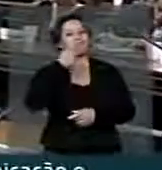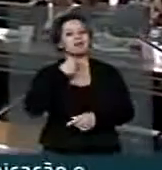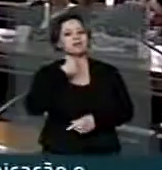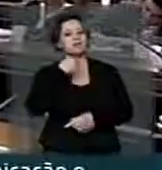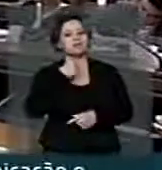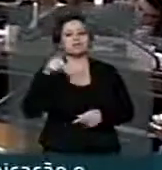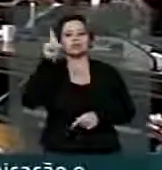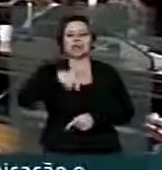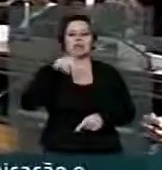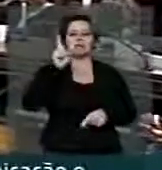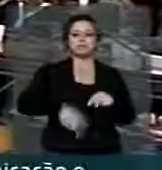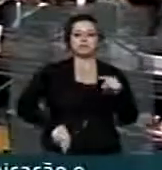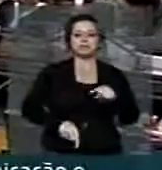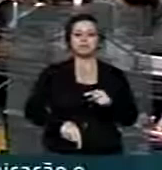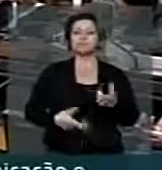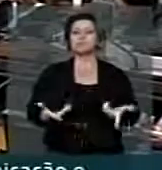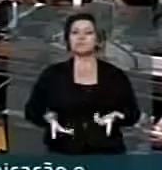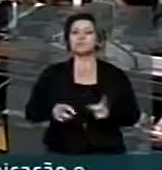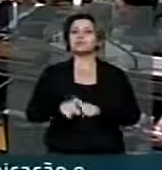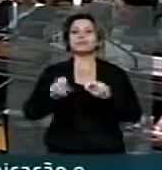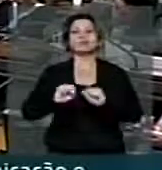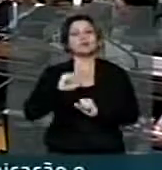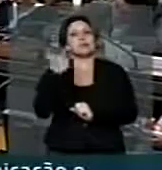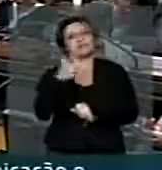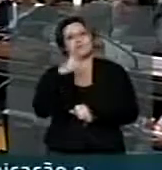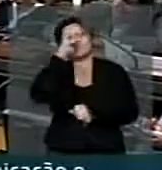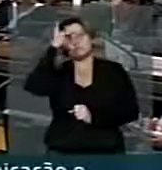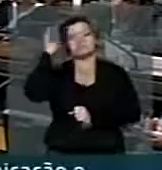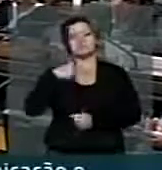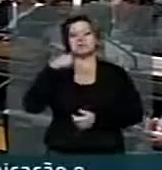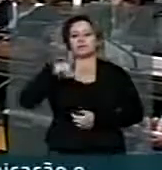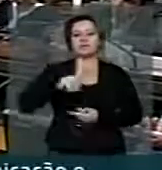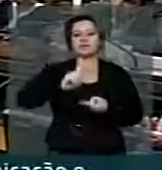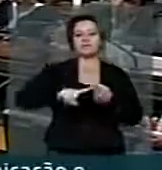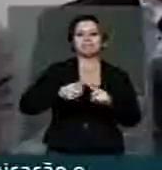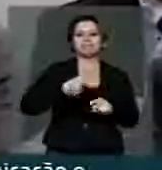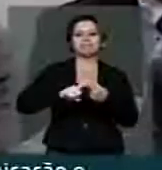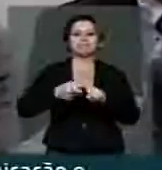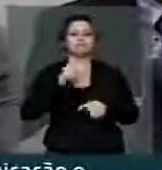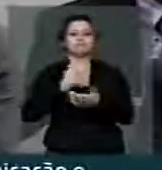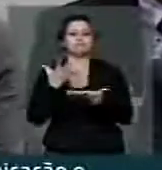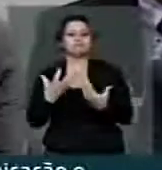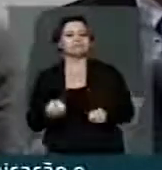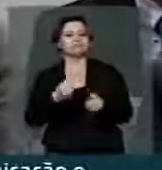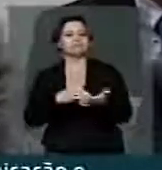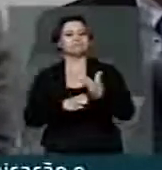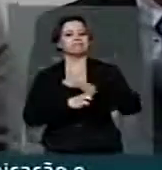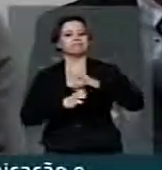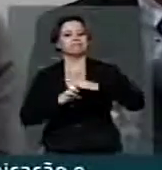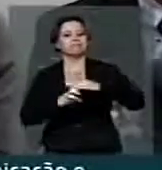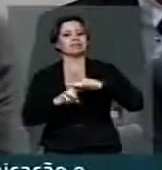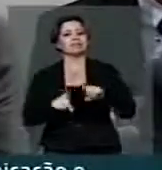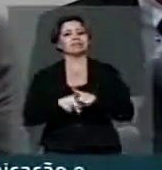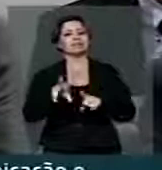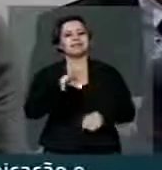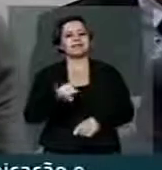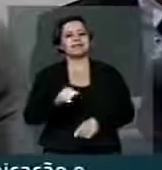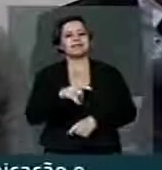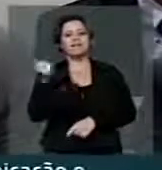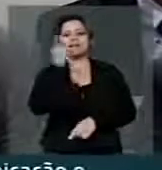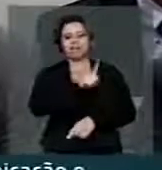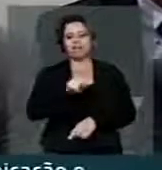proibido. Agora, claro que quem faz negócio com essas empresas, ganha dinheiro com isso e vai deixar de ganhar.